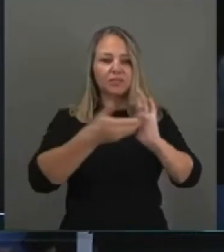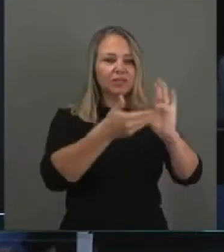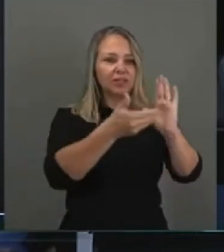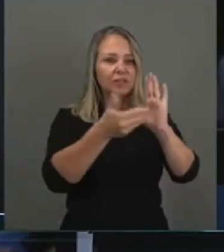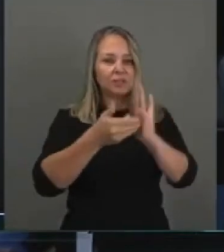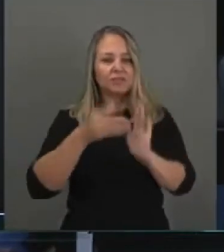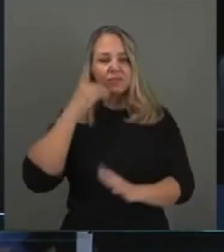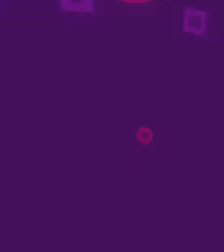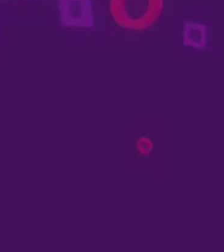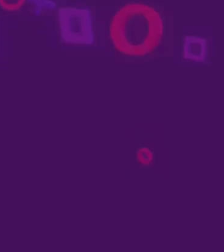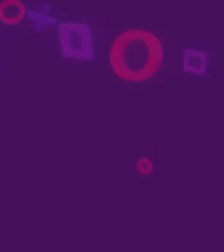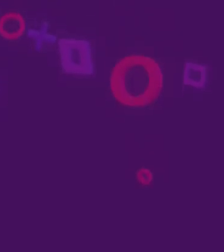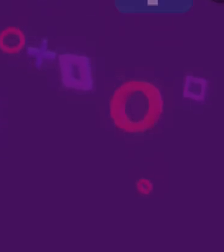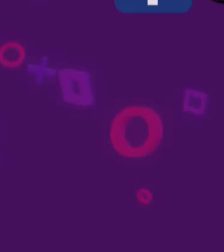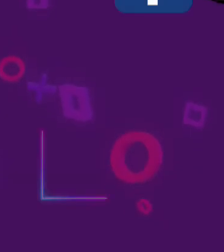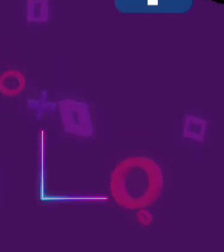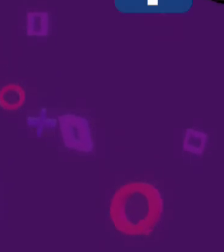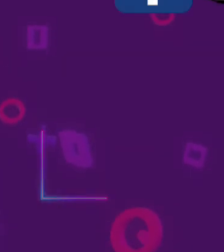Deputados.